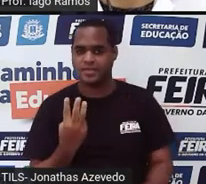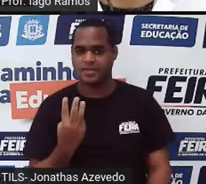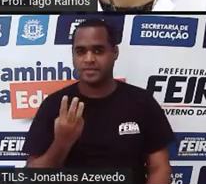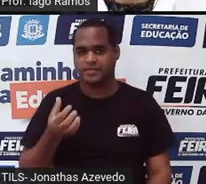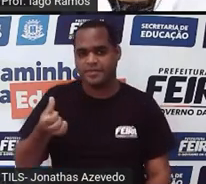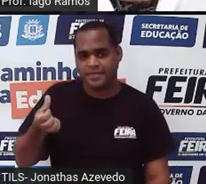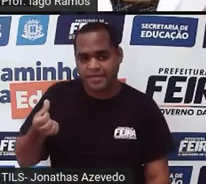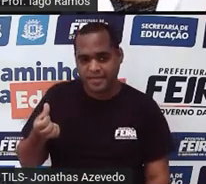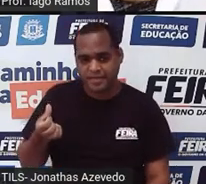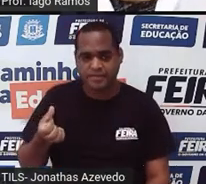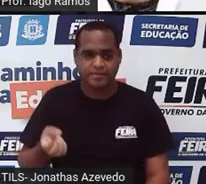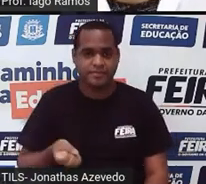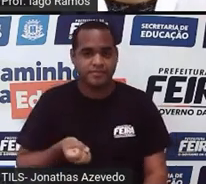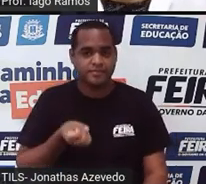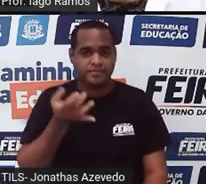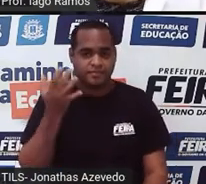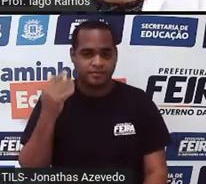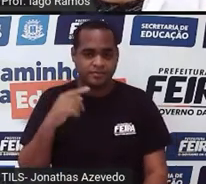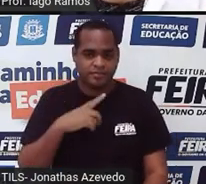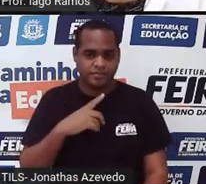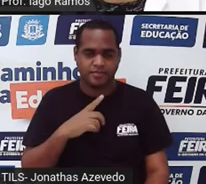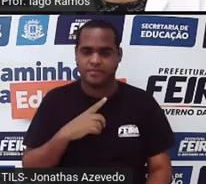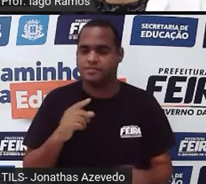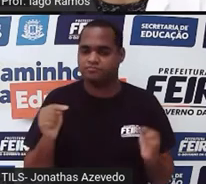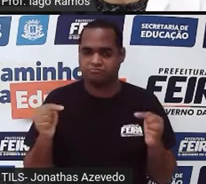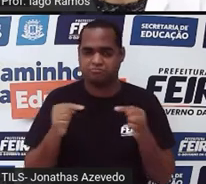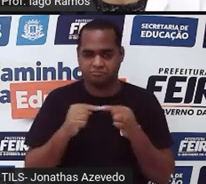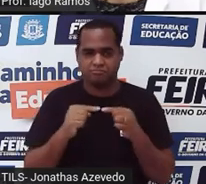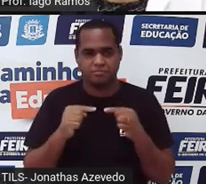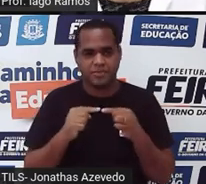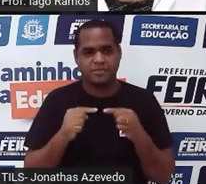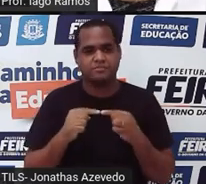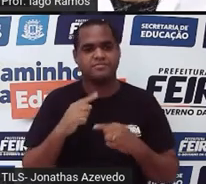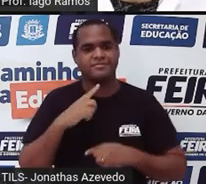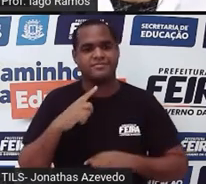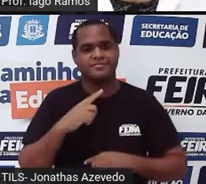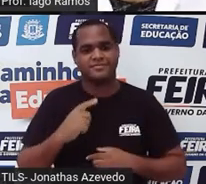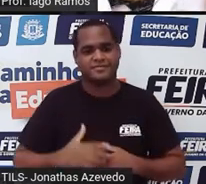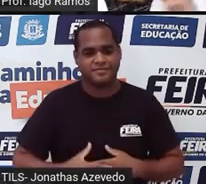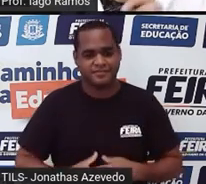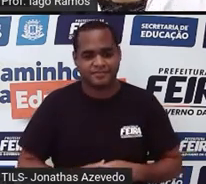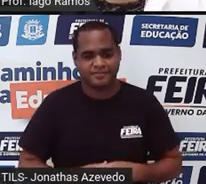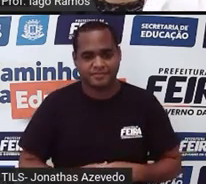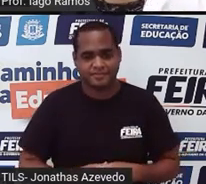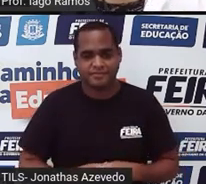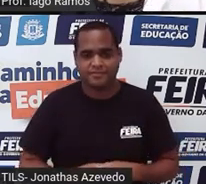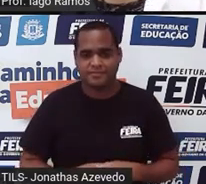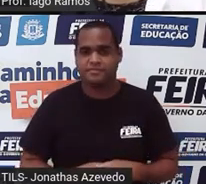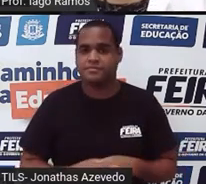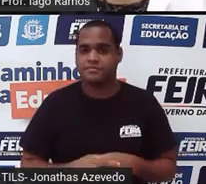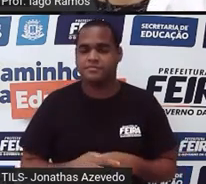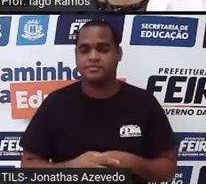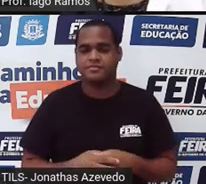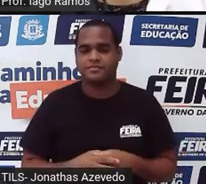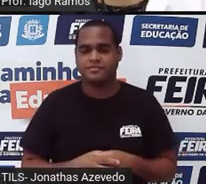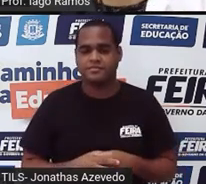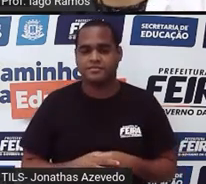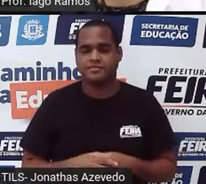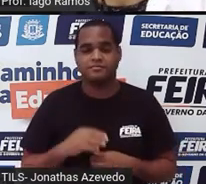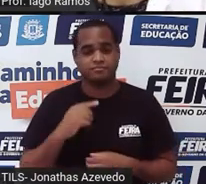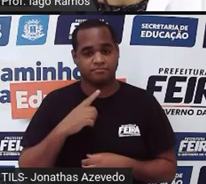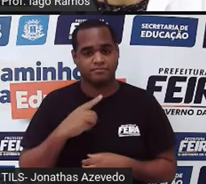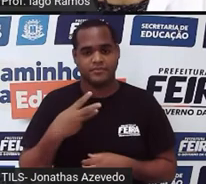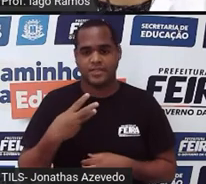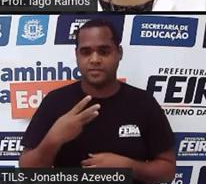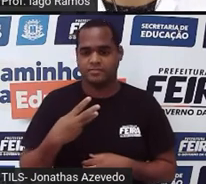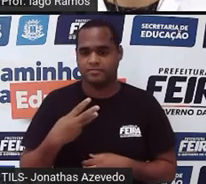bolinhas. Uma bolinha, tá aparecendo um número um embaixo. Três bolinhas, tá aparecendo o número três embaixo.